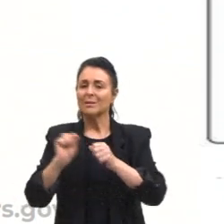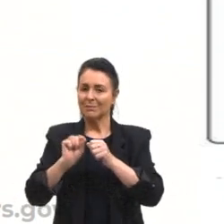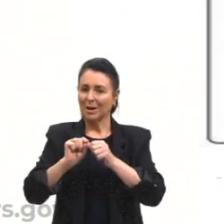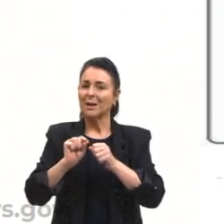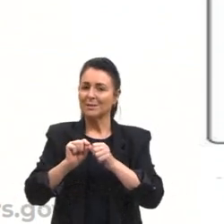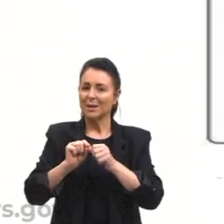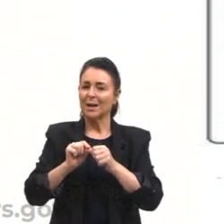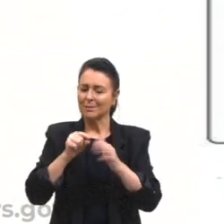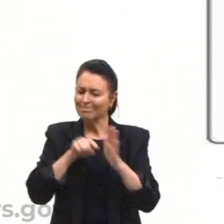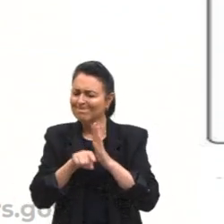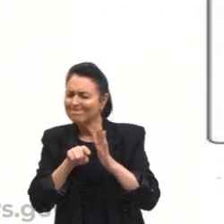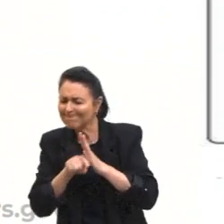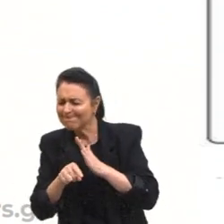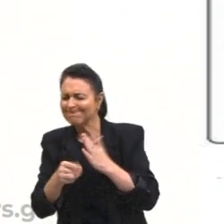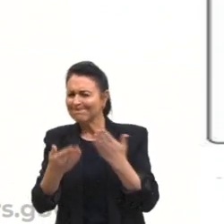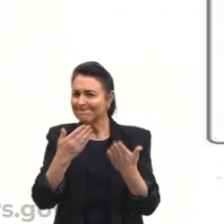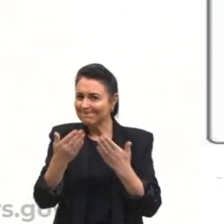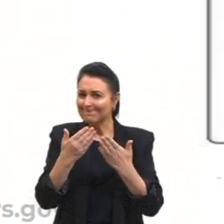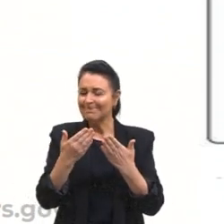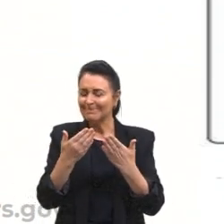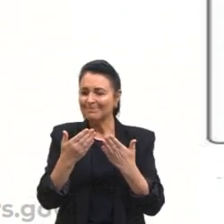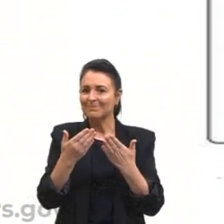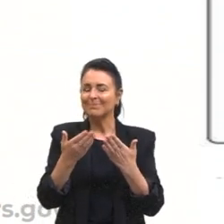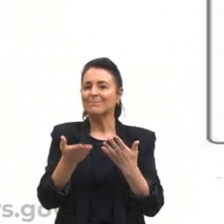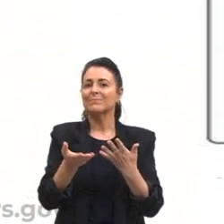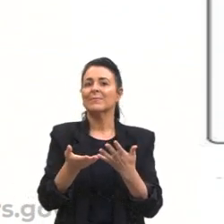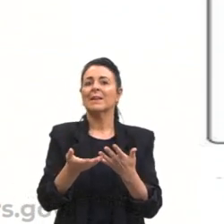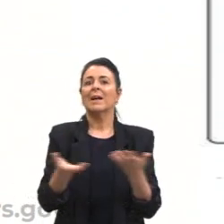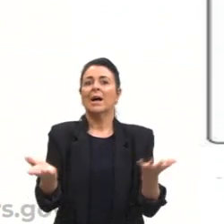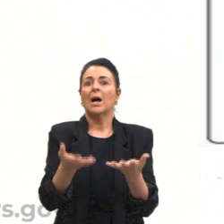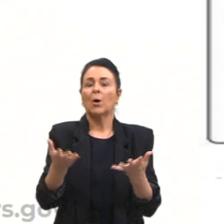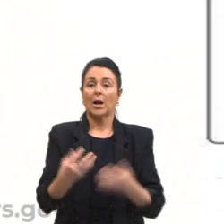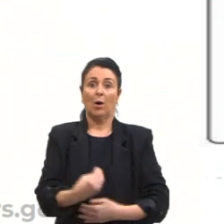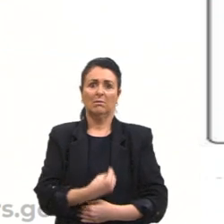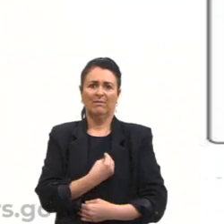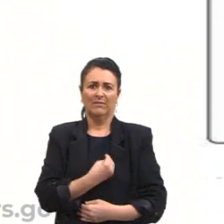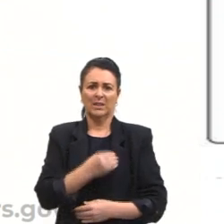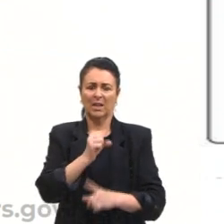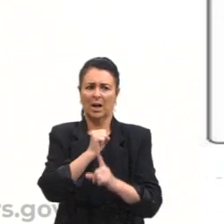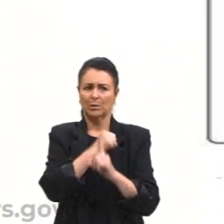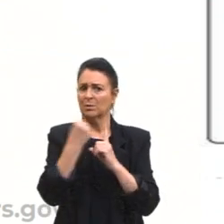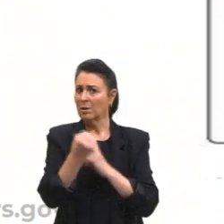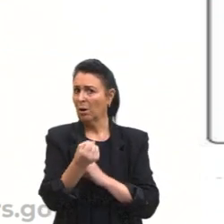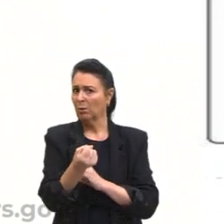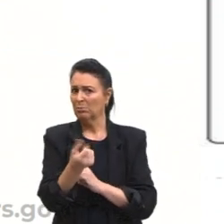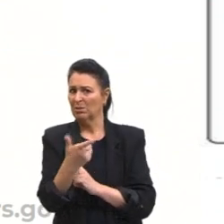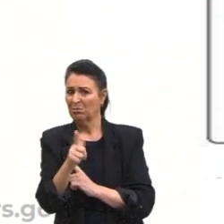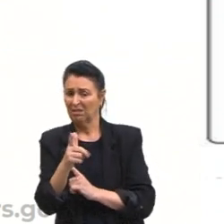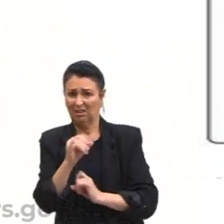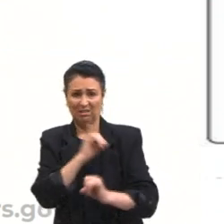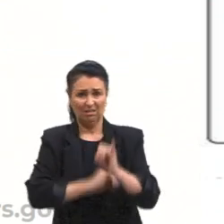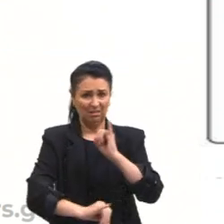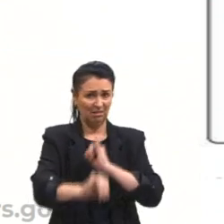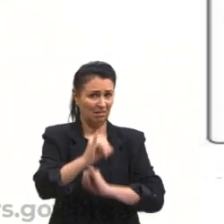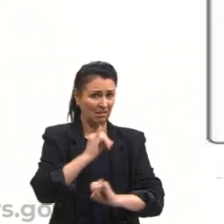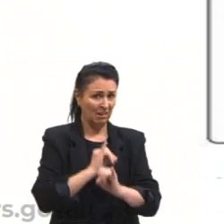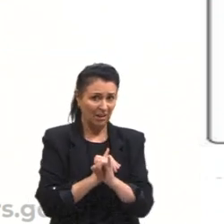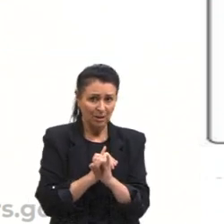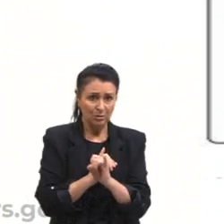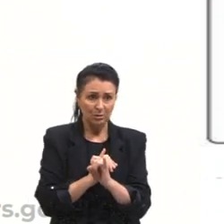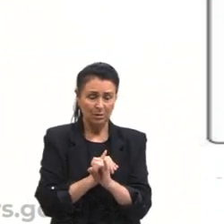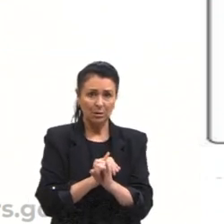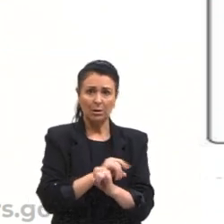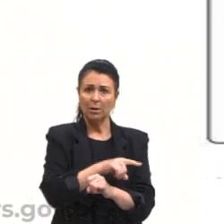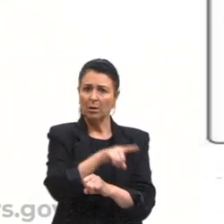Vamos às questões? Olha só, vida social sem internet, blogueiro profissional, você está no